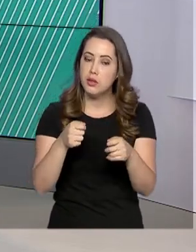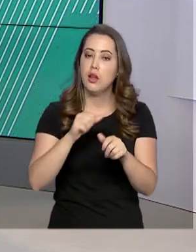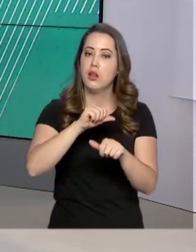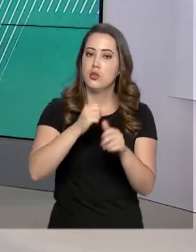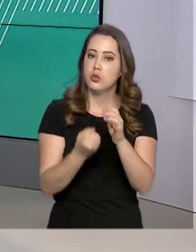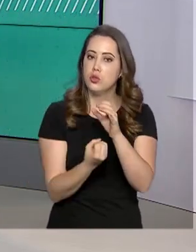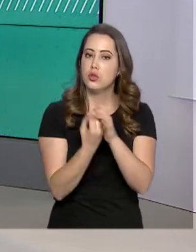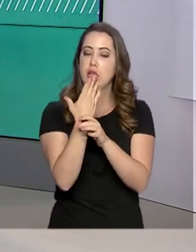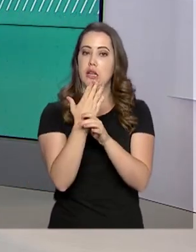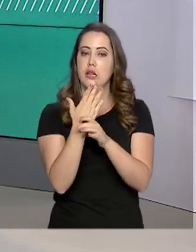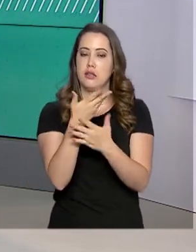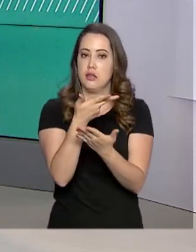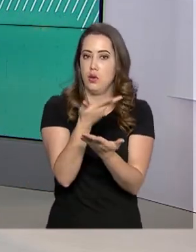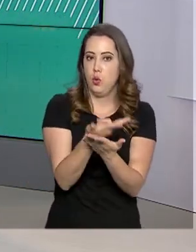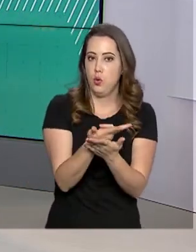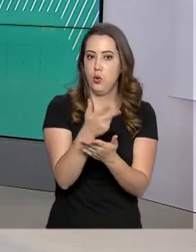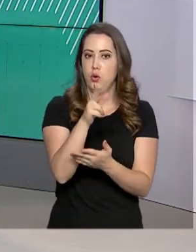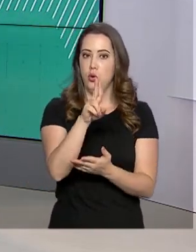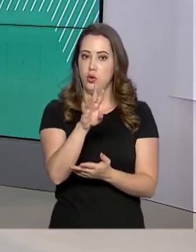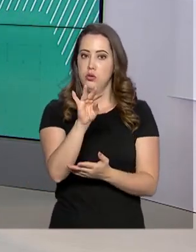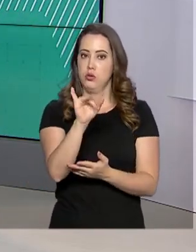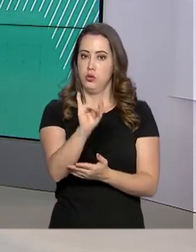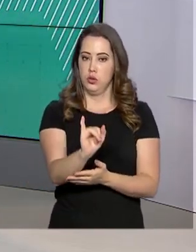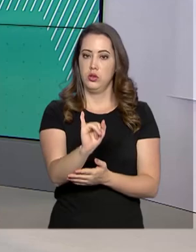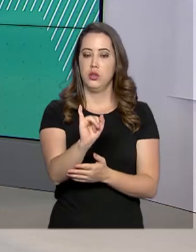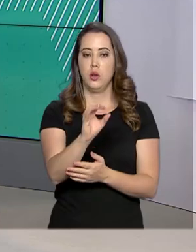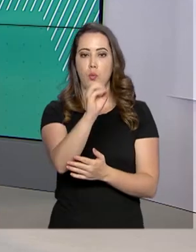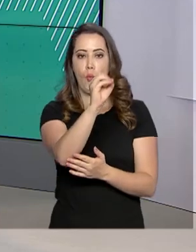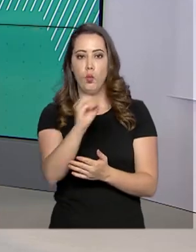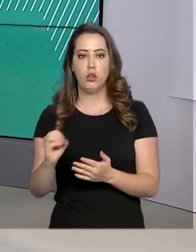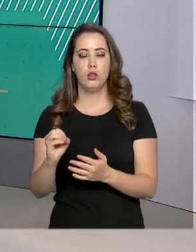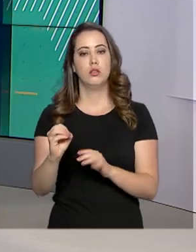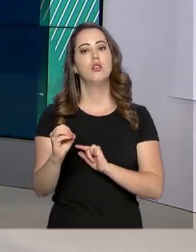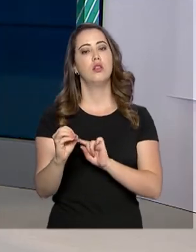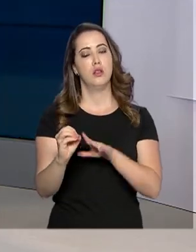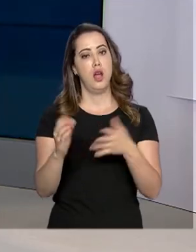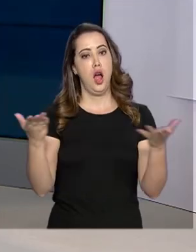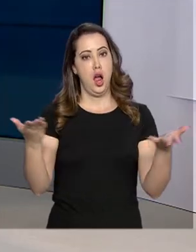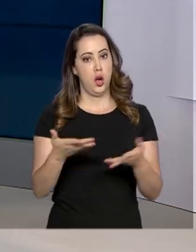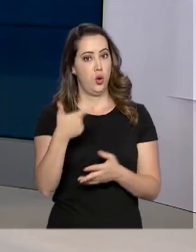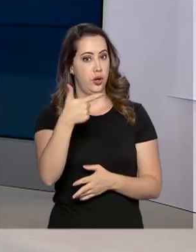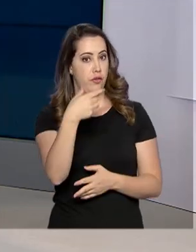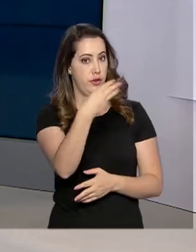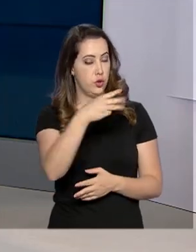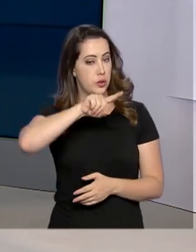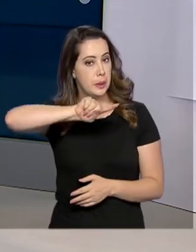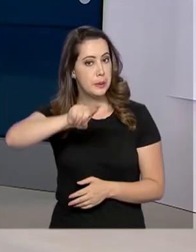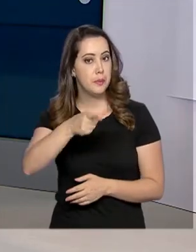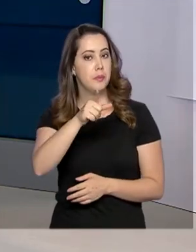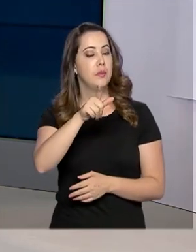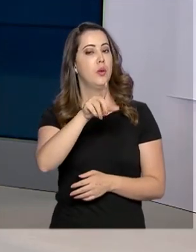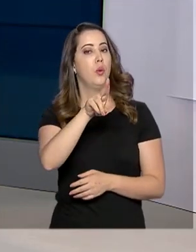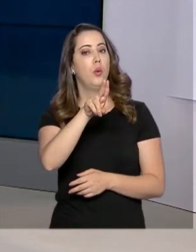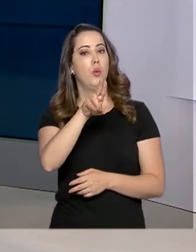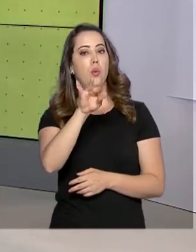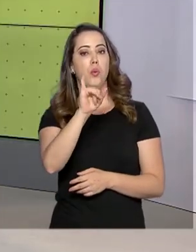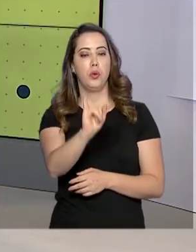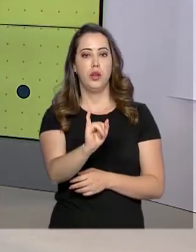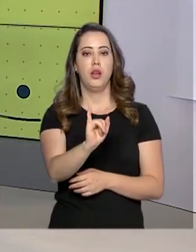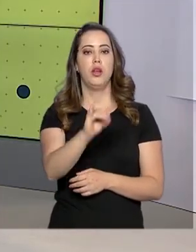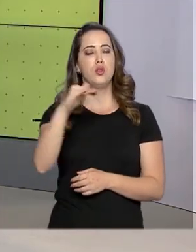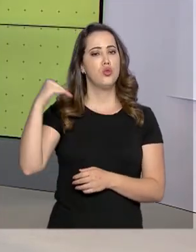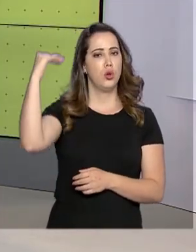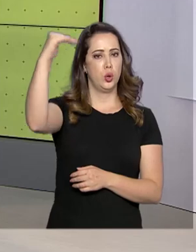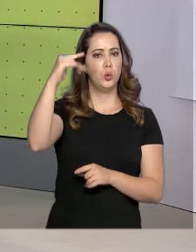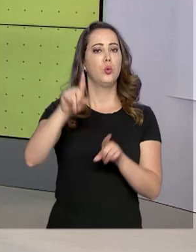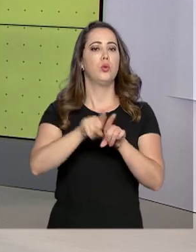solicitados pelos estados em 2019 foram zerados. Agora são 23 mil leitos de UTI adulto e pediátrico